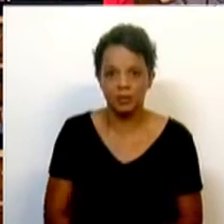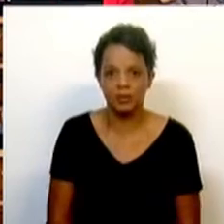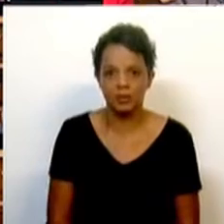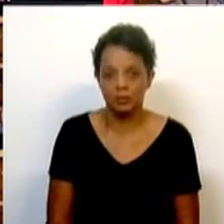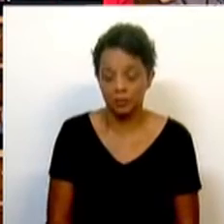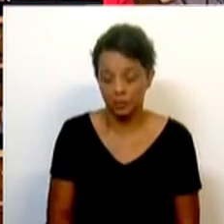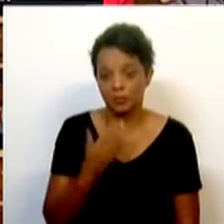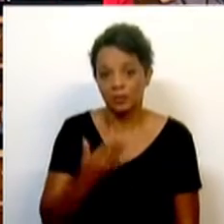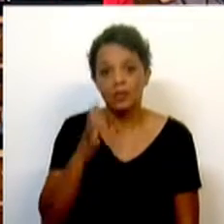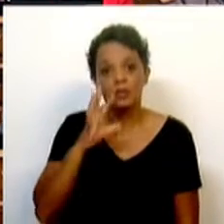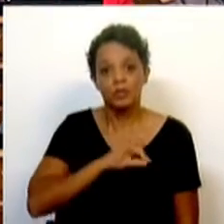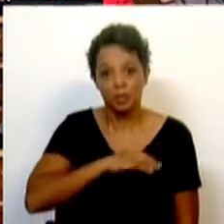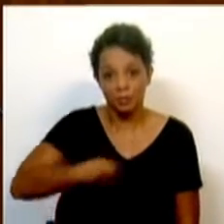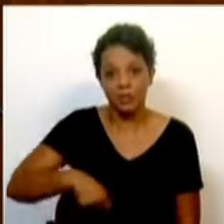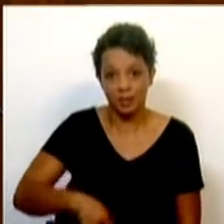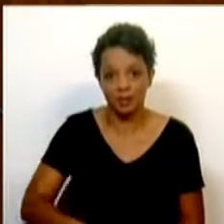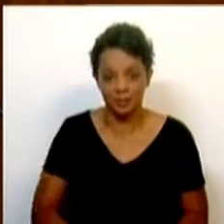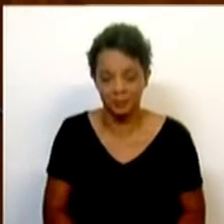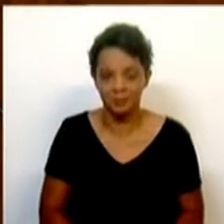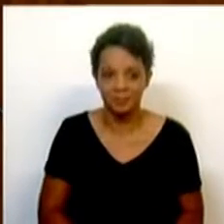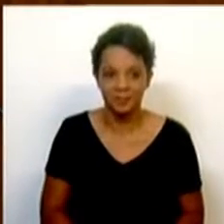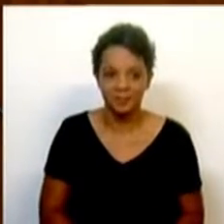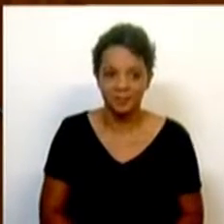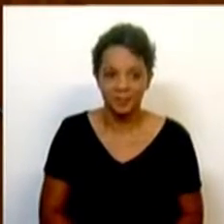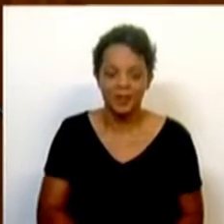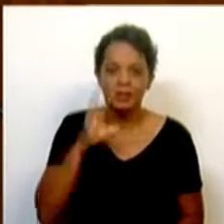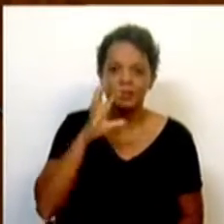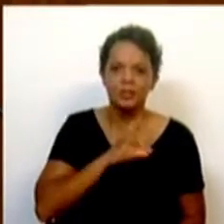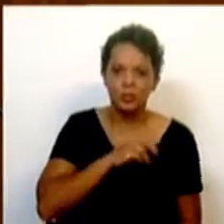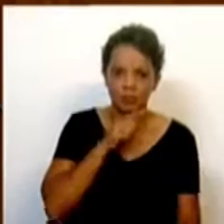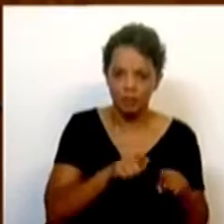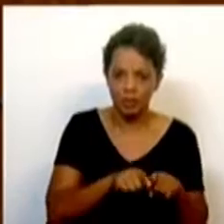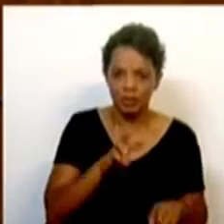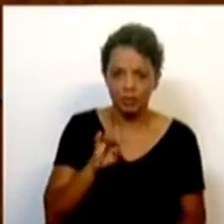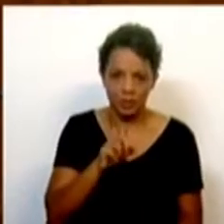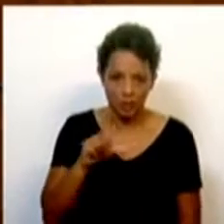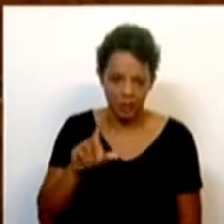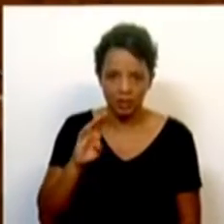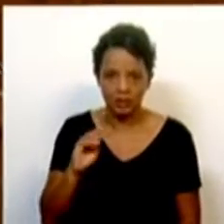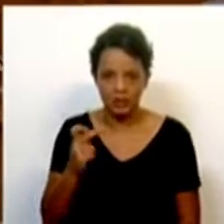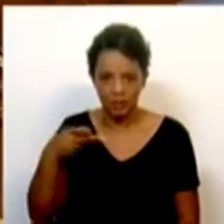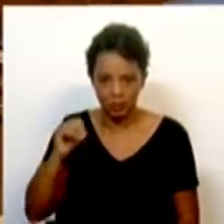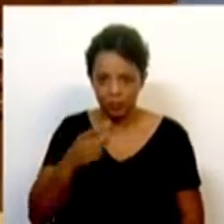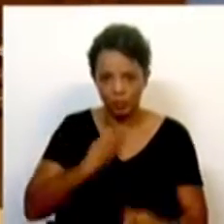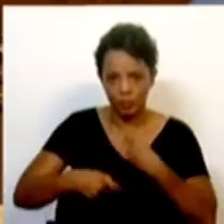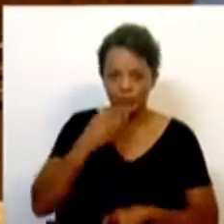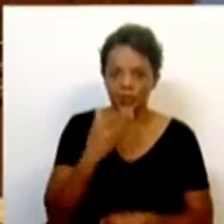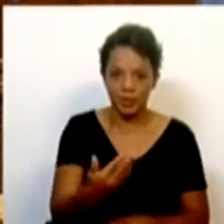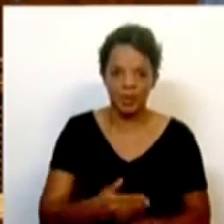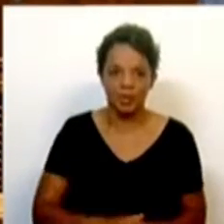Muito obrigada, Sra. Presidente. Sr. Deputado Miguel Santos, muito obrigada pelas suas perguntas.